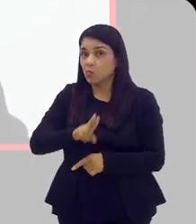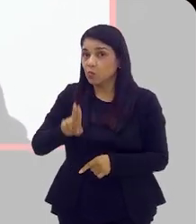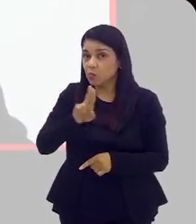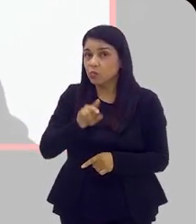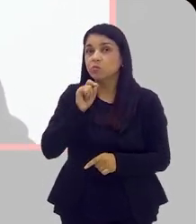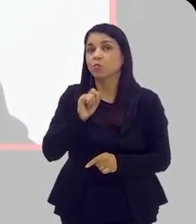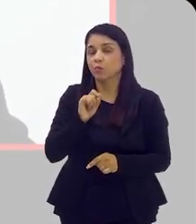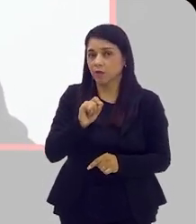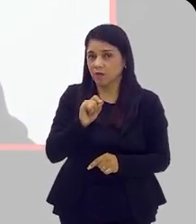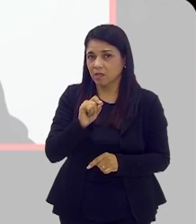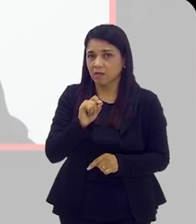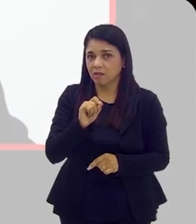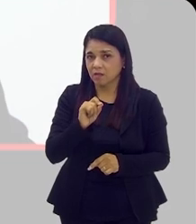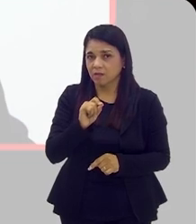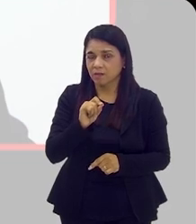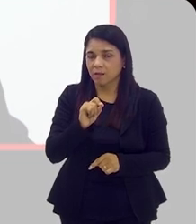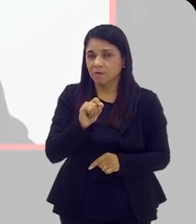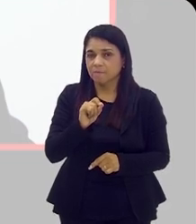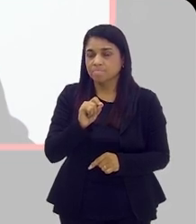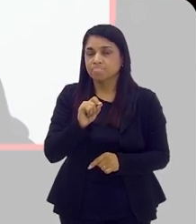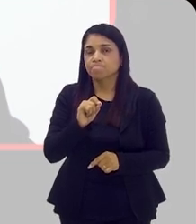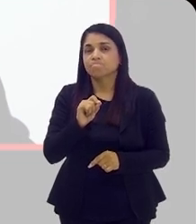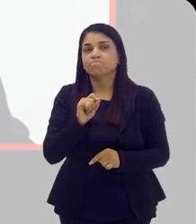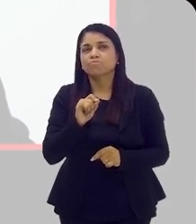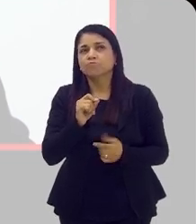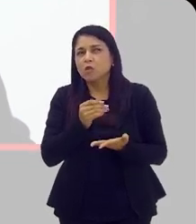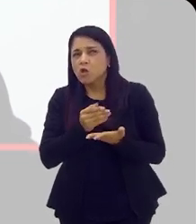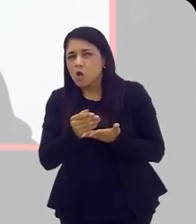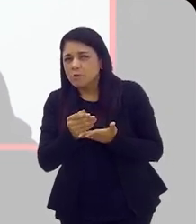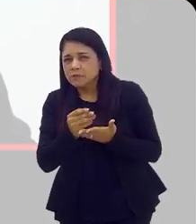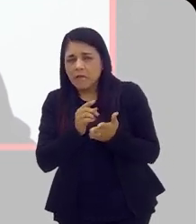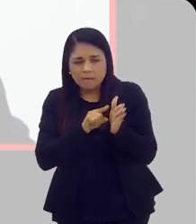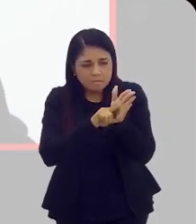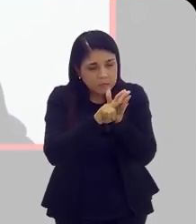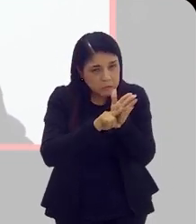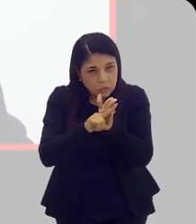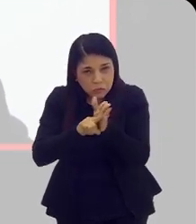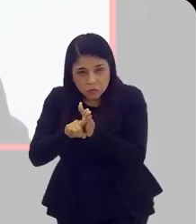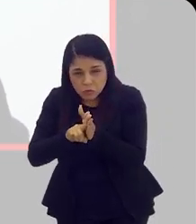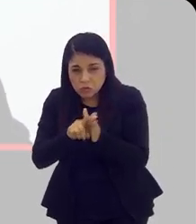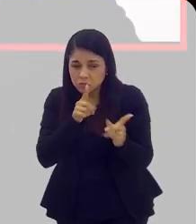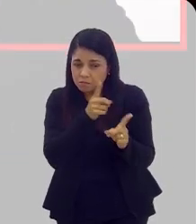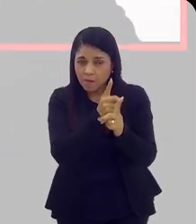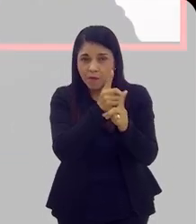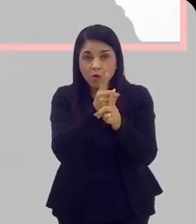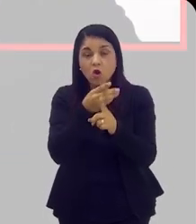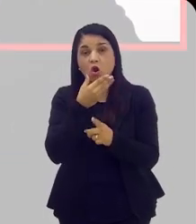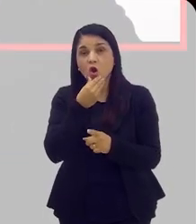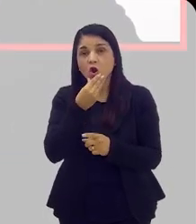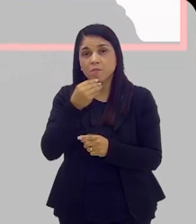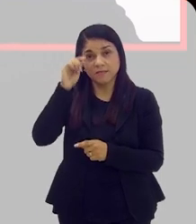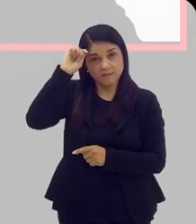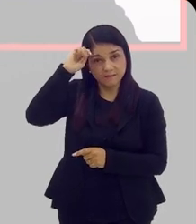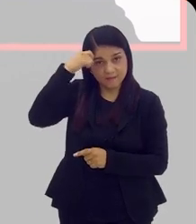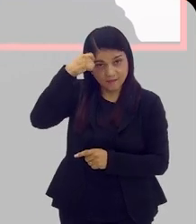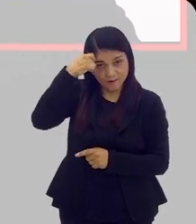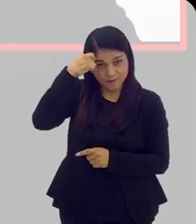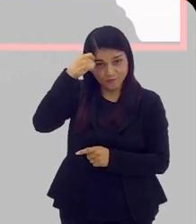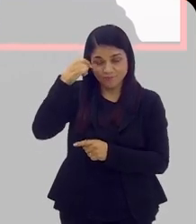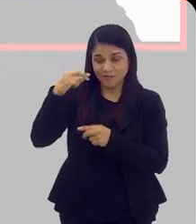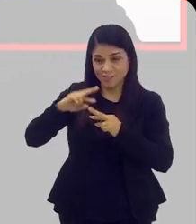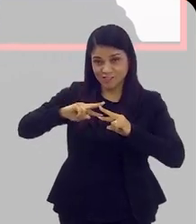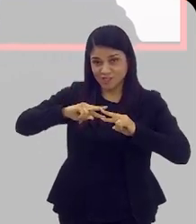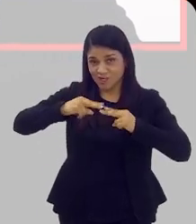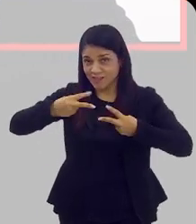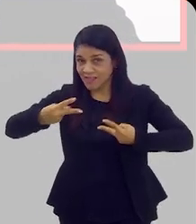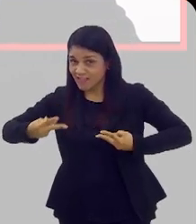usando, como um fator para começar o rastreio, inclusive antes, são homens negros por uma questão